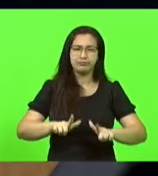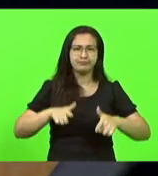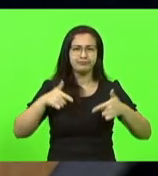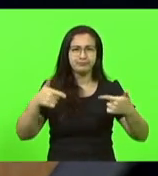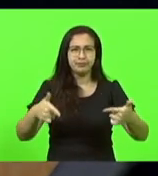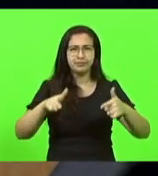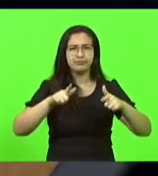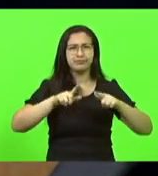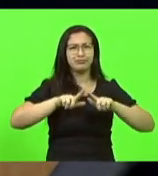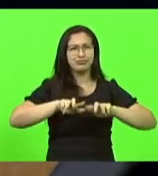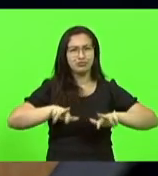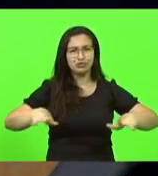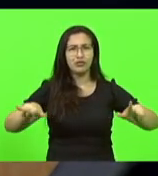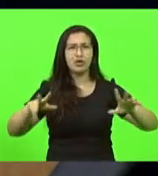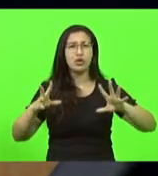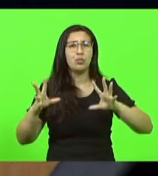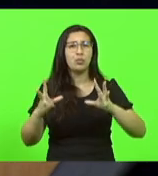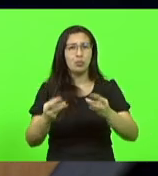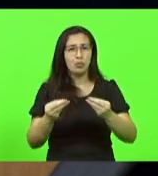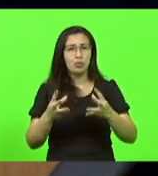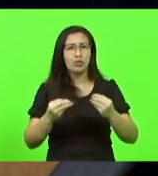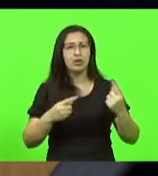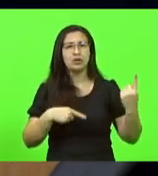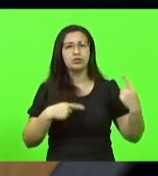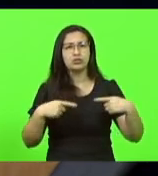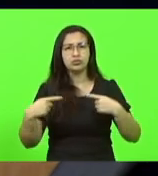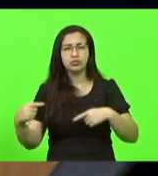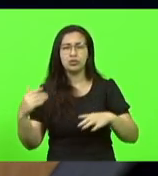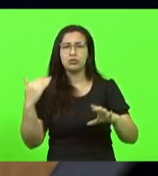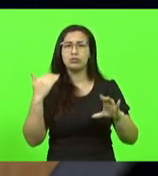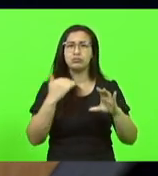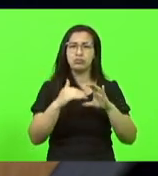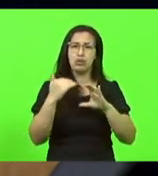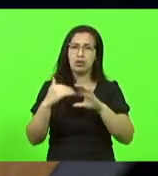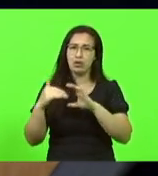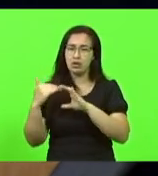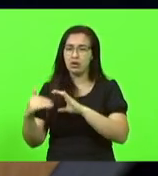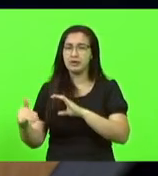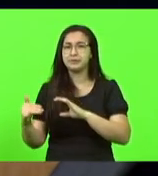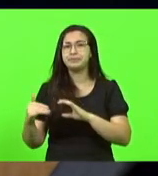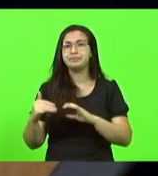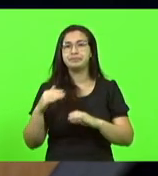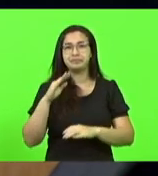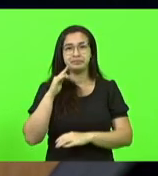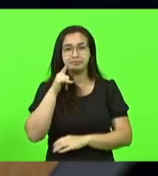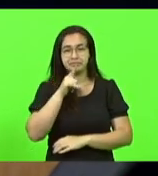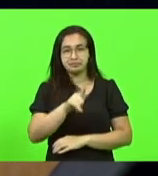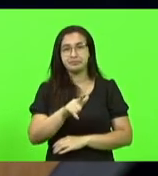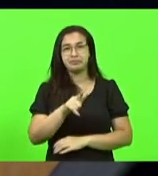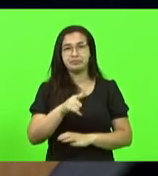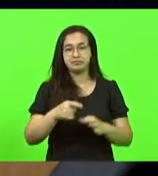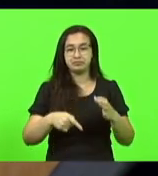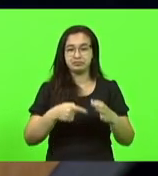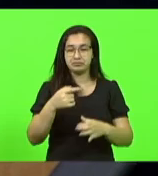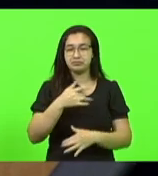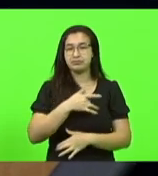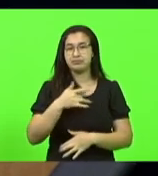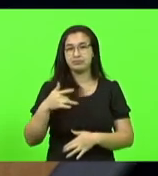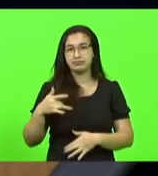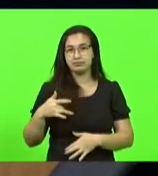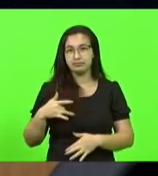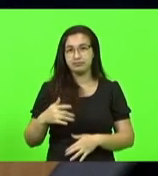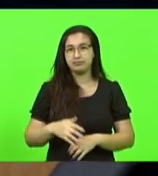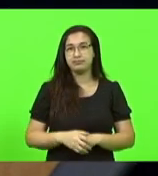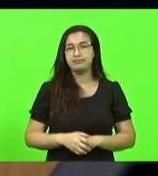muitas discussões, muitos encaminhamentos efetivados na Comissão de Saúde. nesse